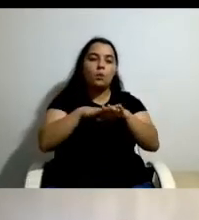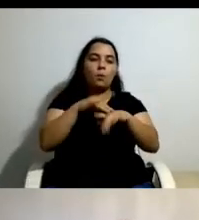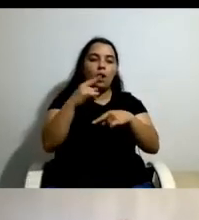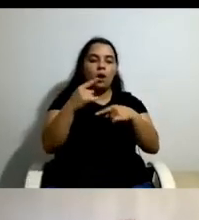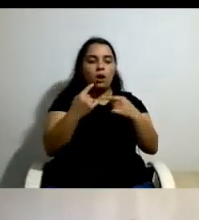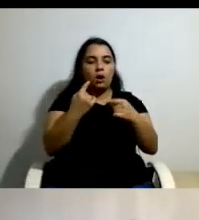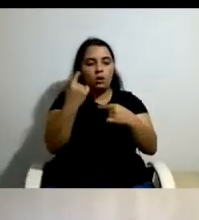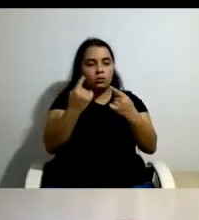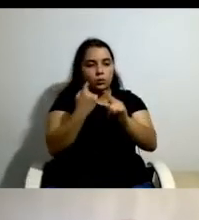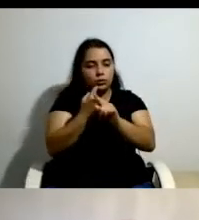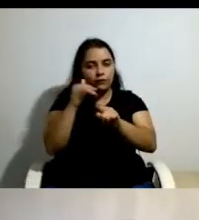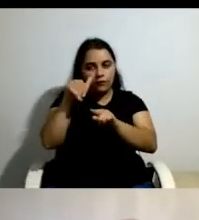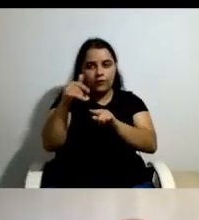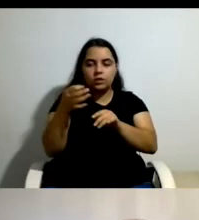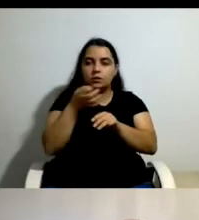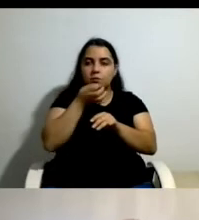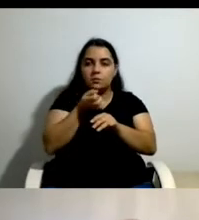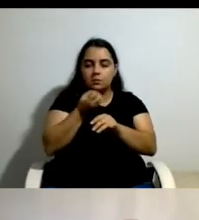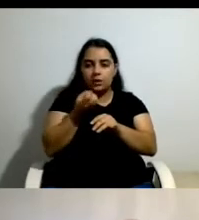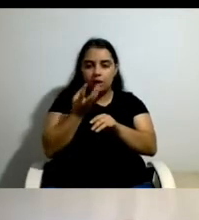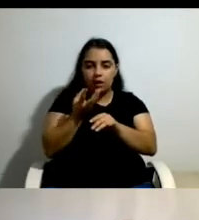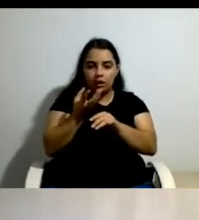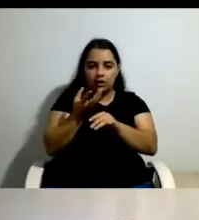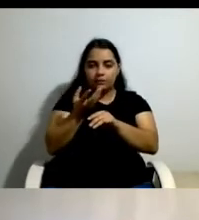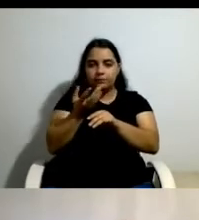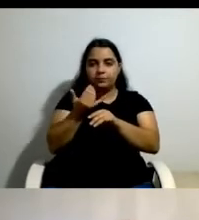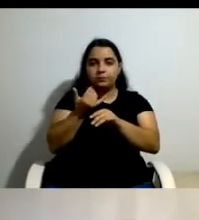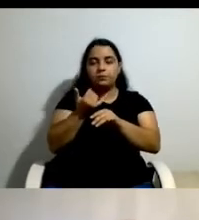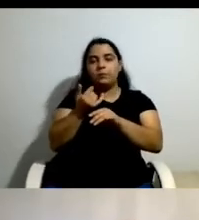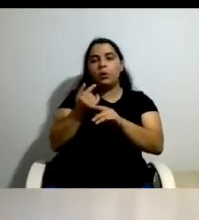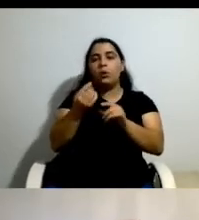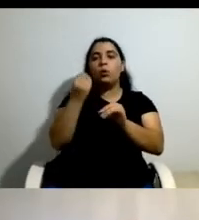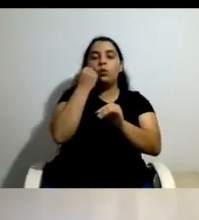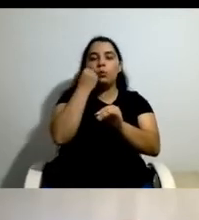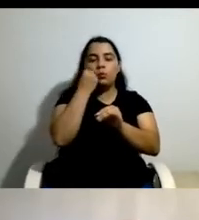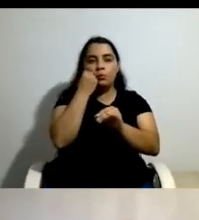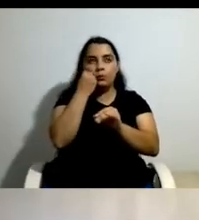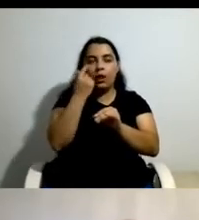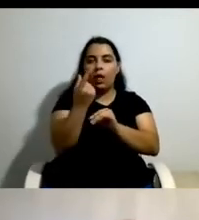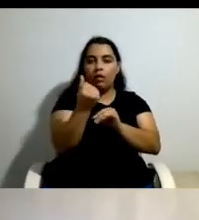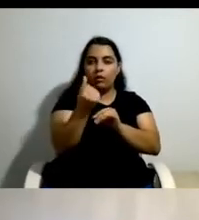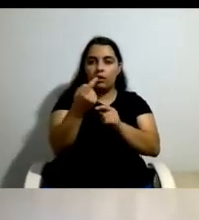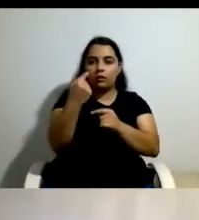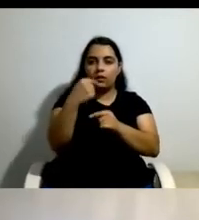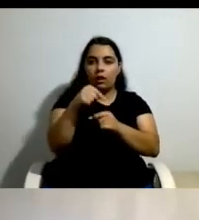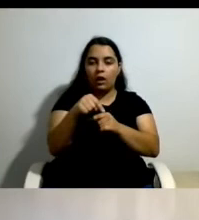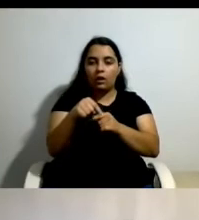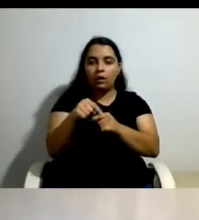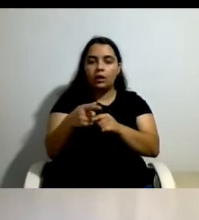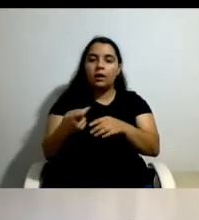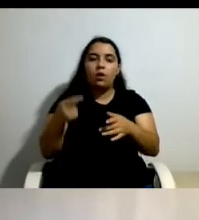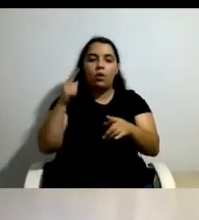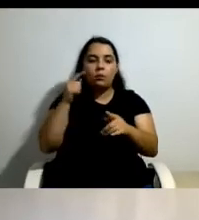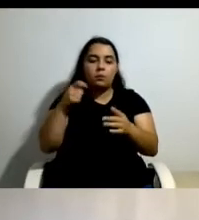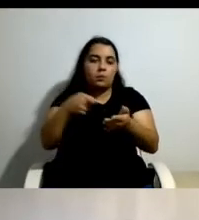tinha ainda verba disponível para pagar um número de horas avultado e foi pedido o